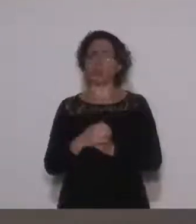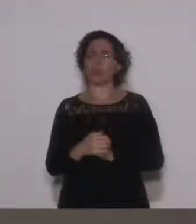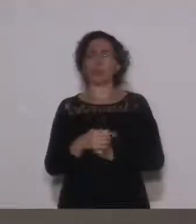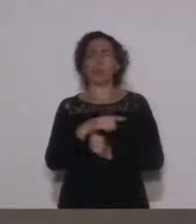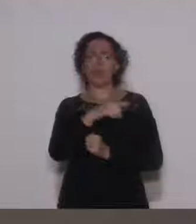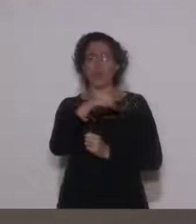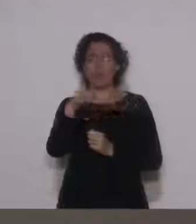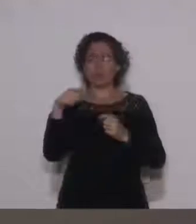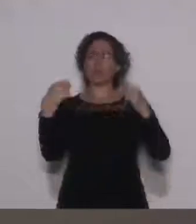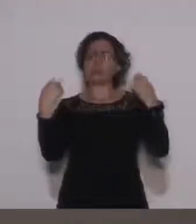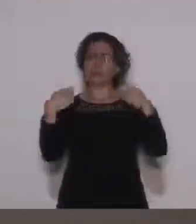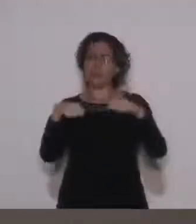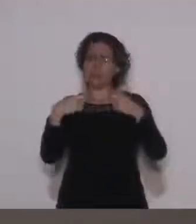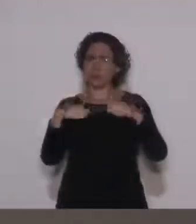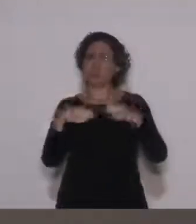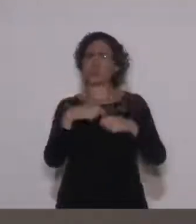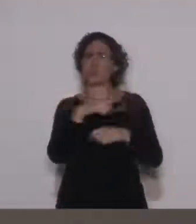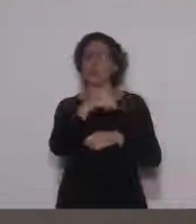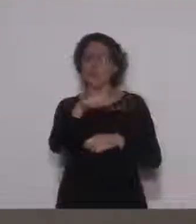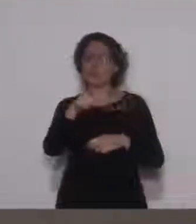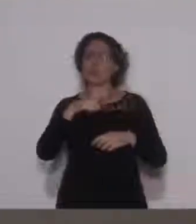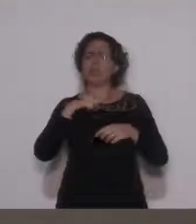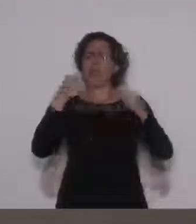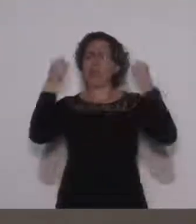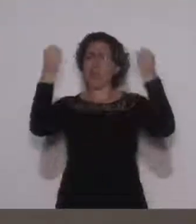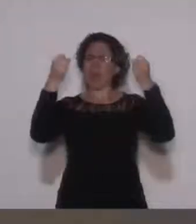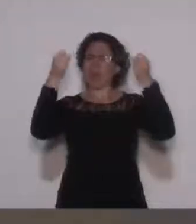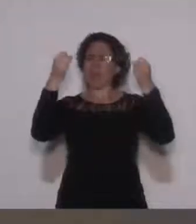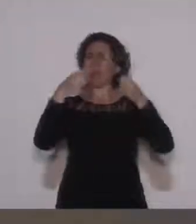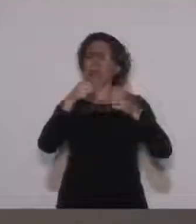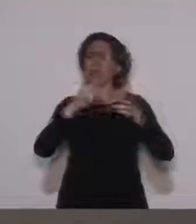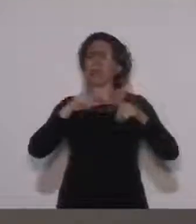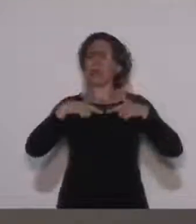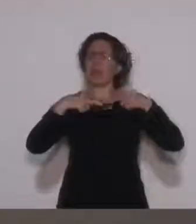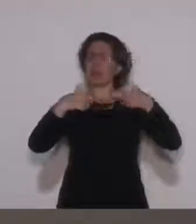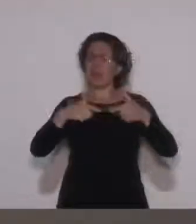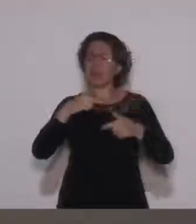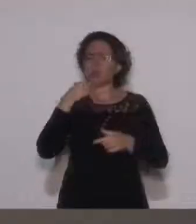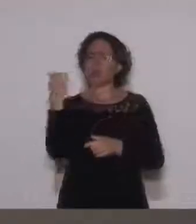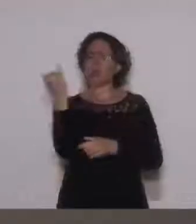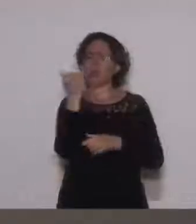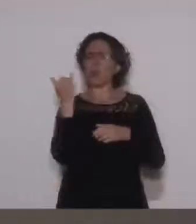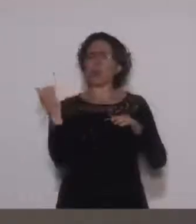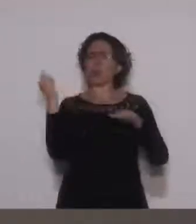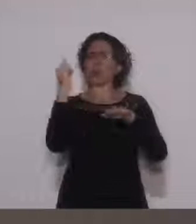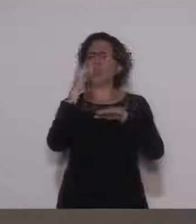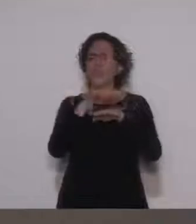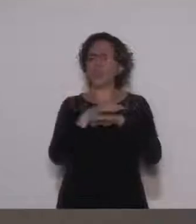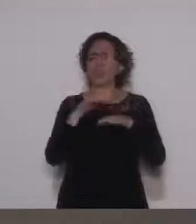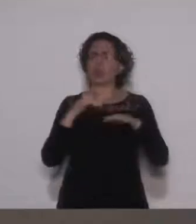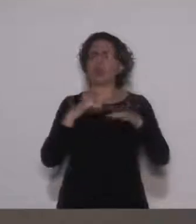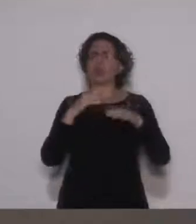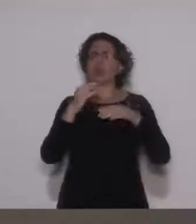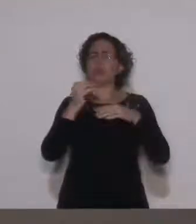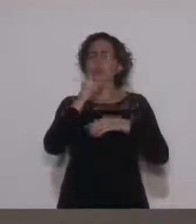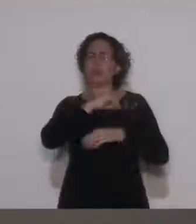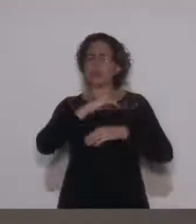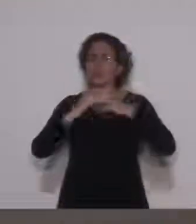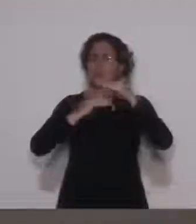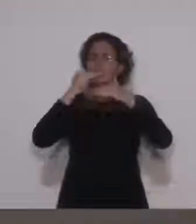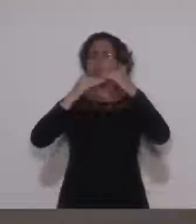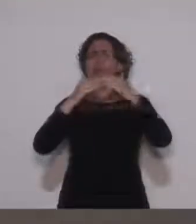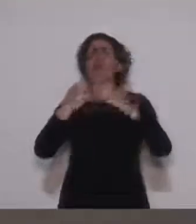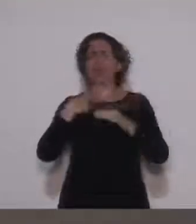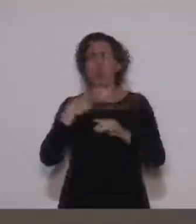Vocês merecem isso que vocês estão reivindicando, que é a valorização e inclusão no quadro do magistério. Então,